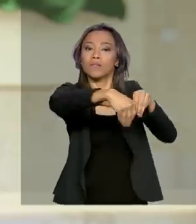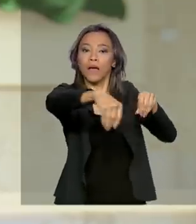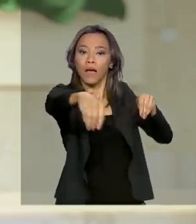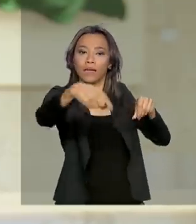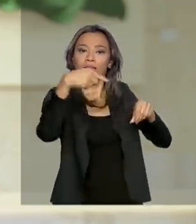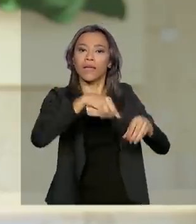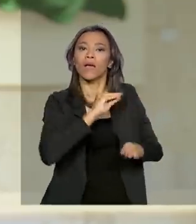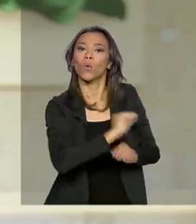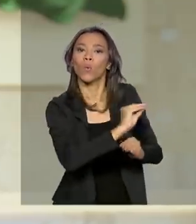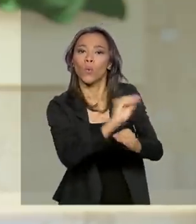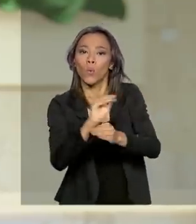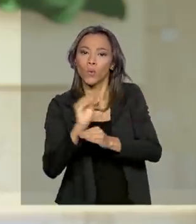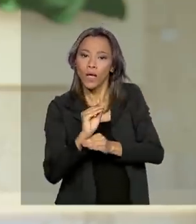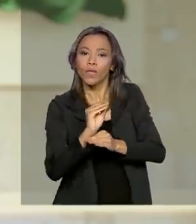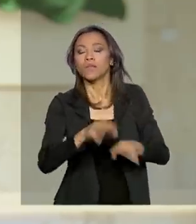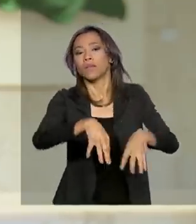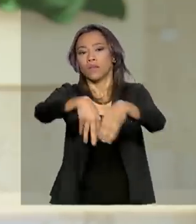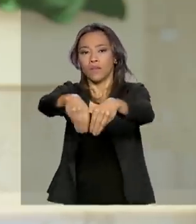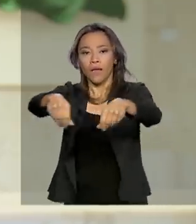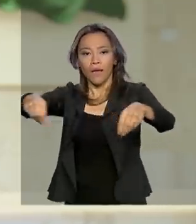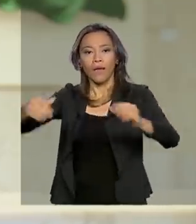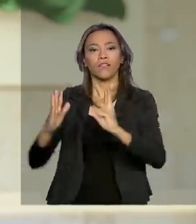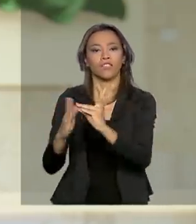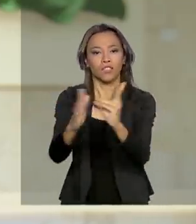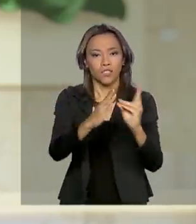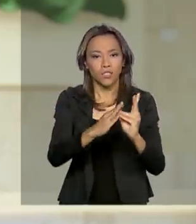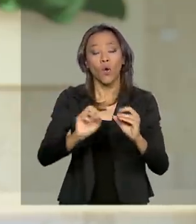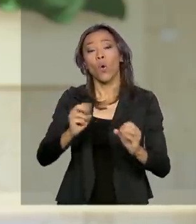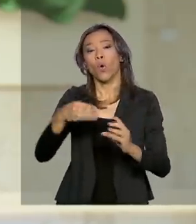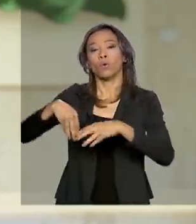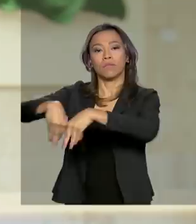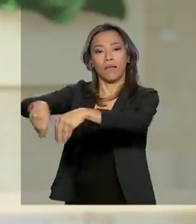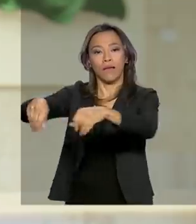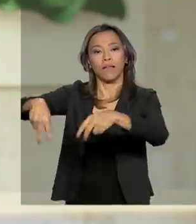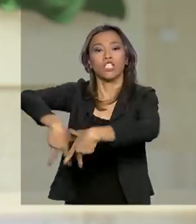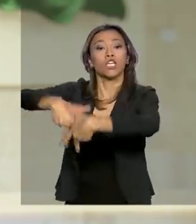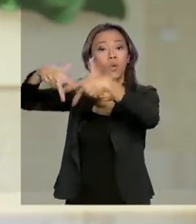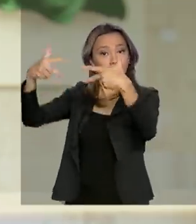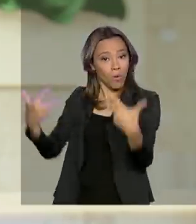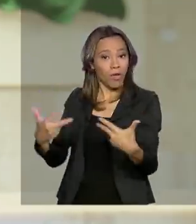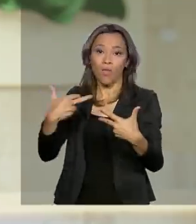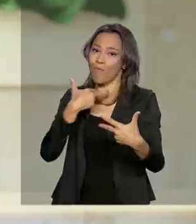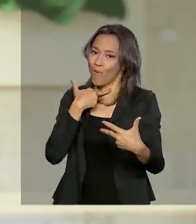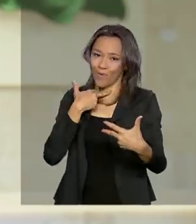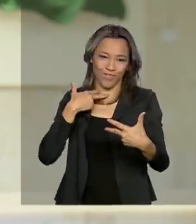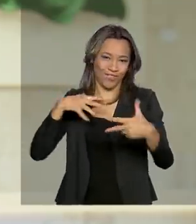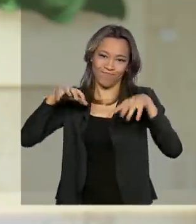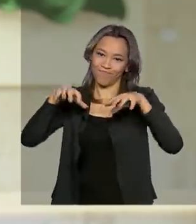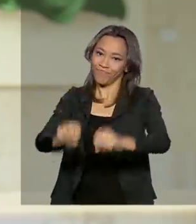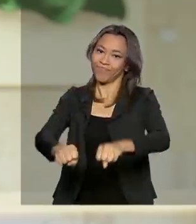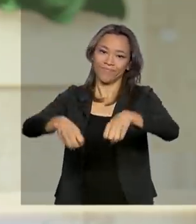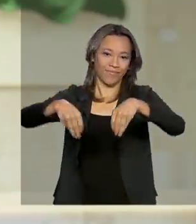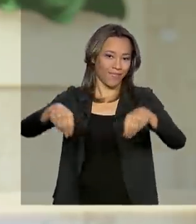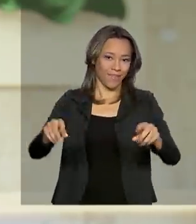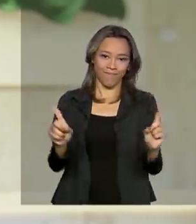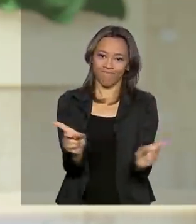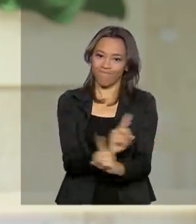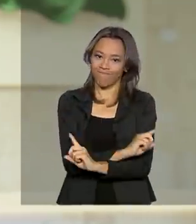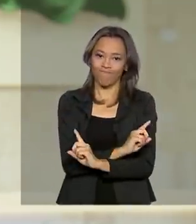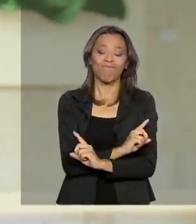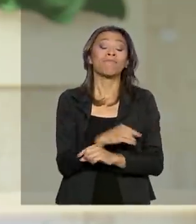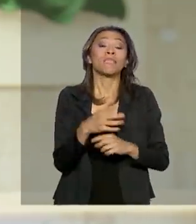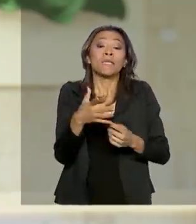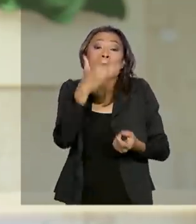conservação, terras indígenas ou quilombolas não poderão ser regularizados. E pessoas que já